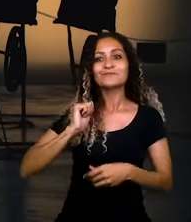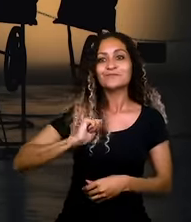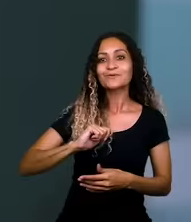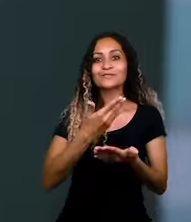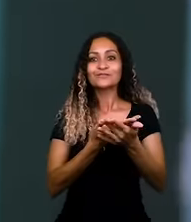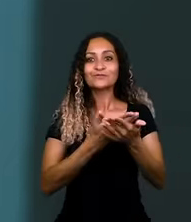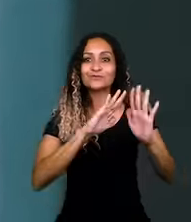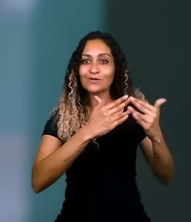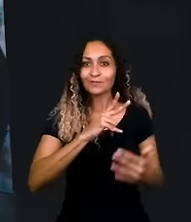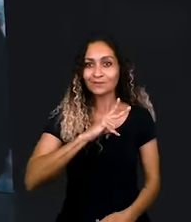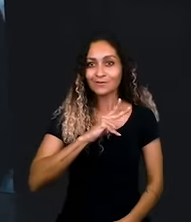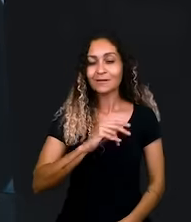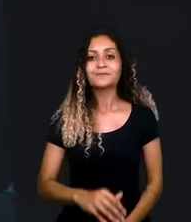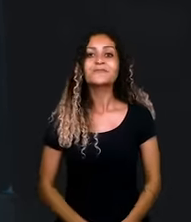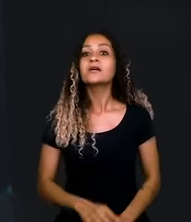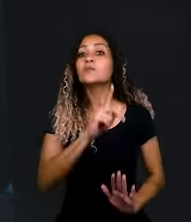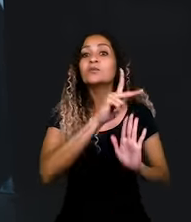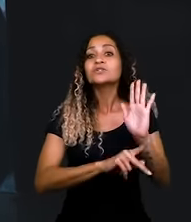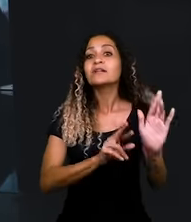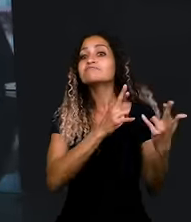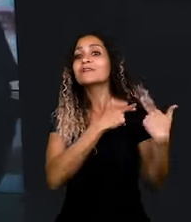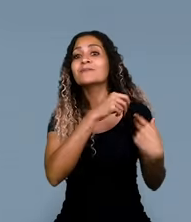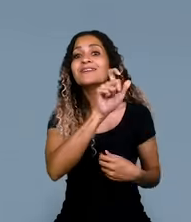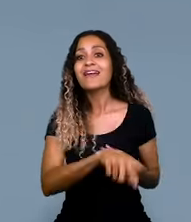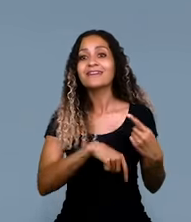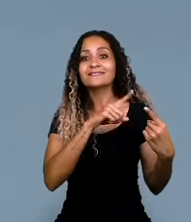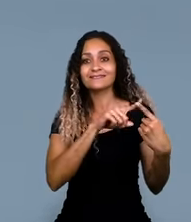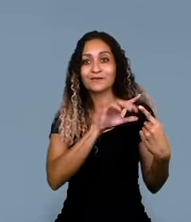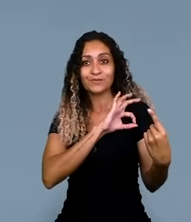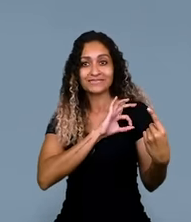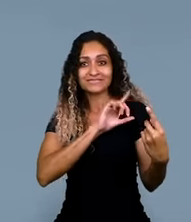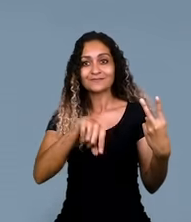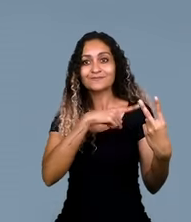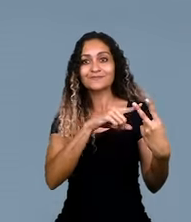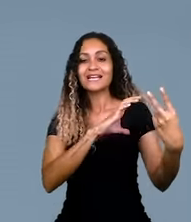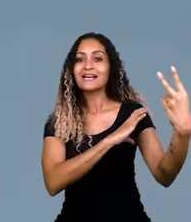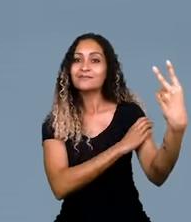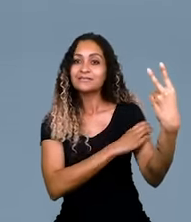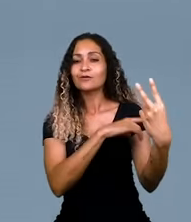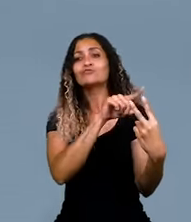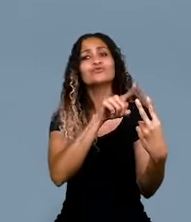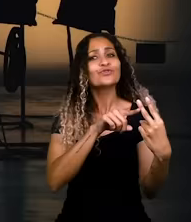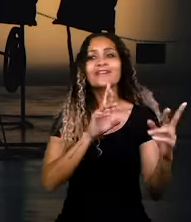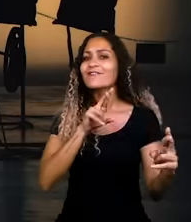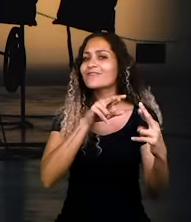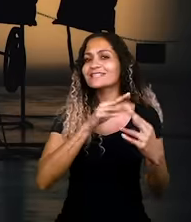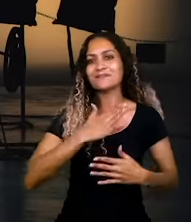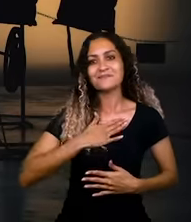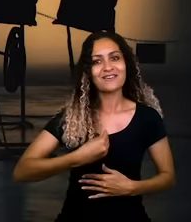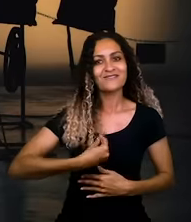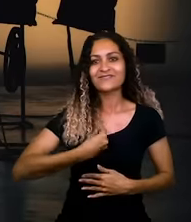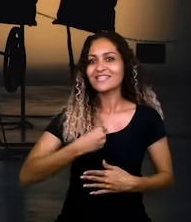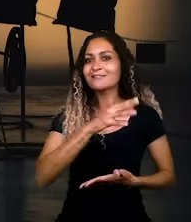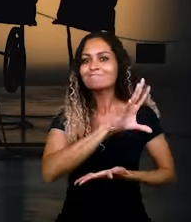num colégio particular. Os responsáveis do projeto eram o policial Wolf e o capitão Guillard. E até hoje